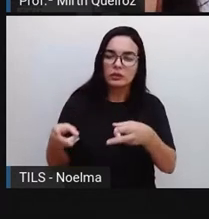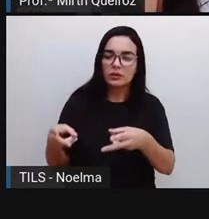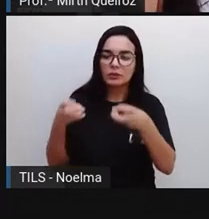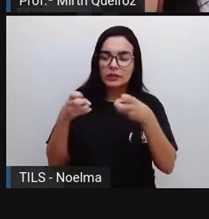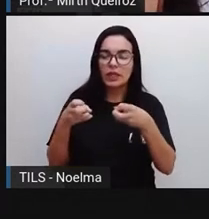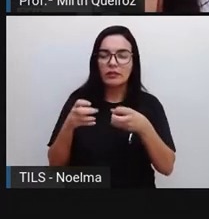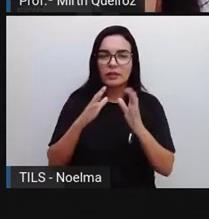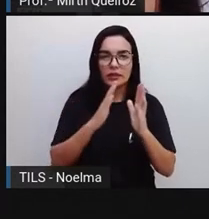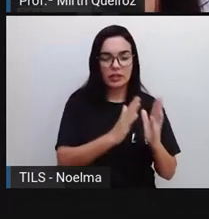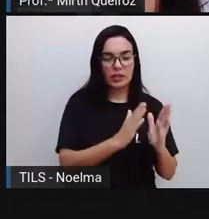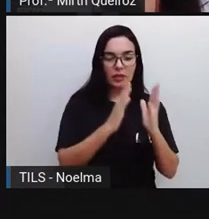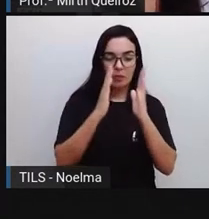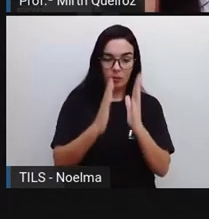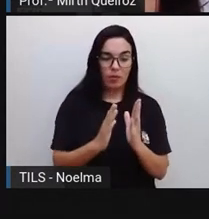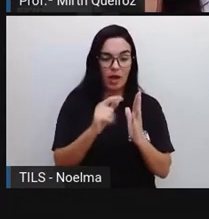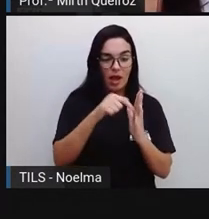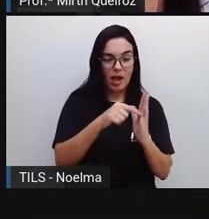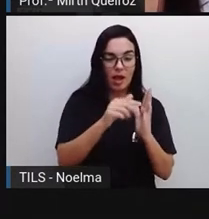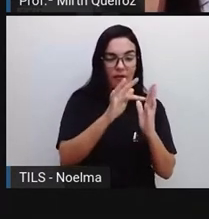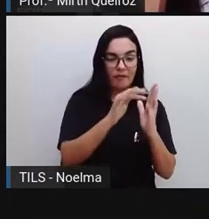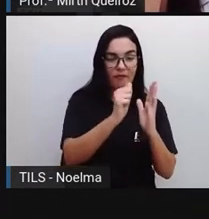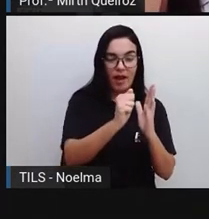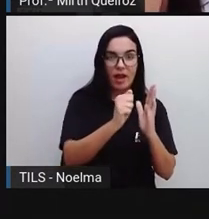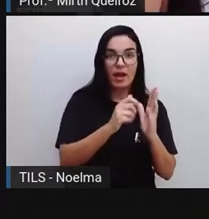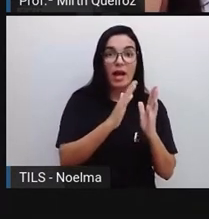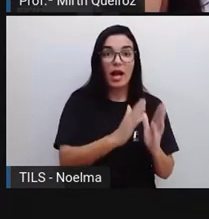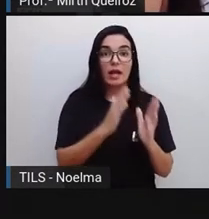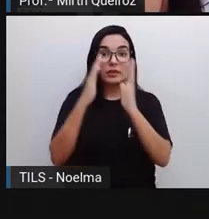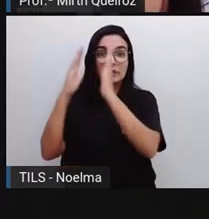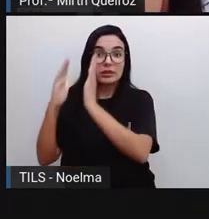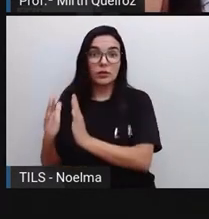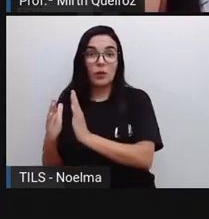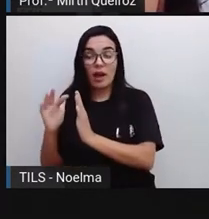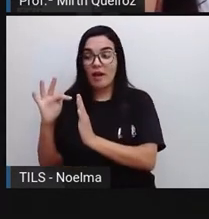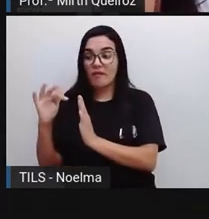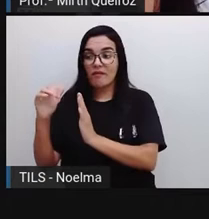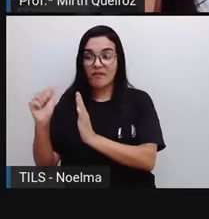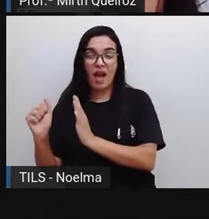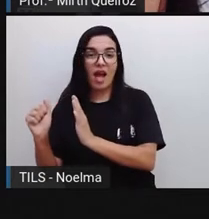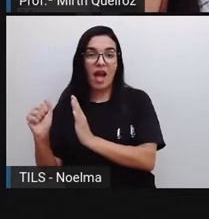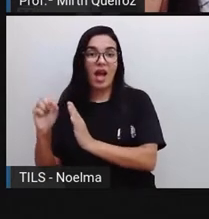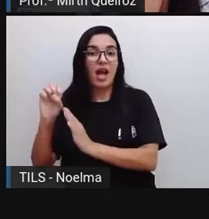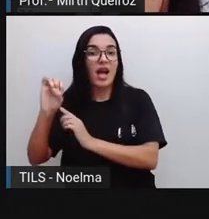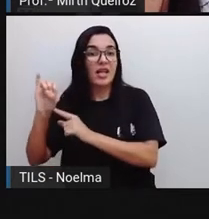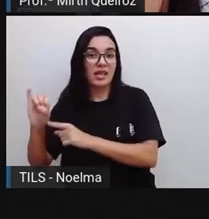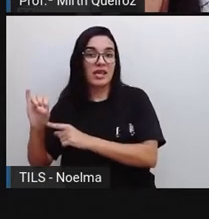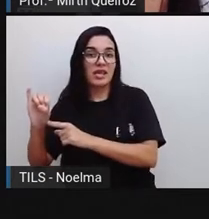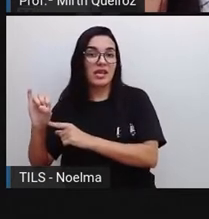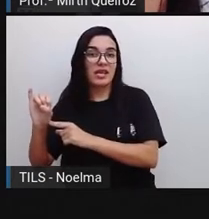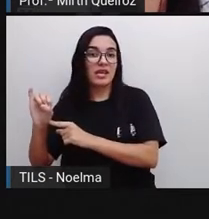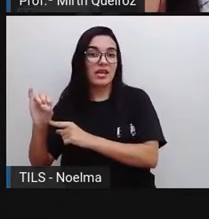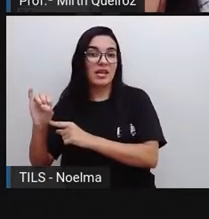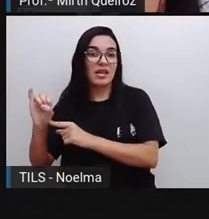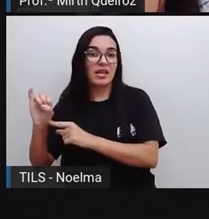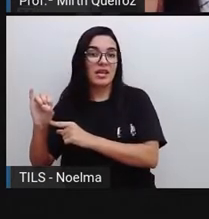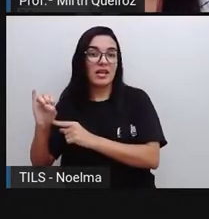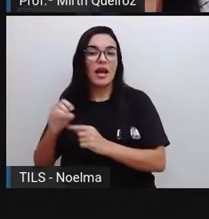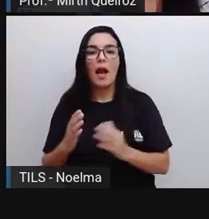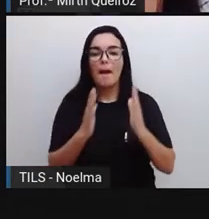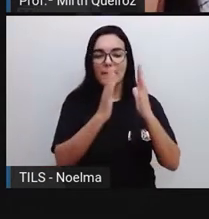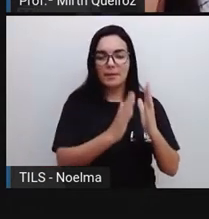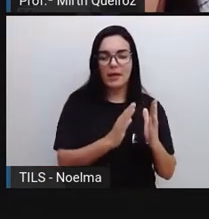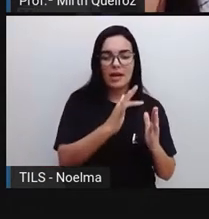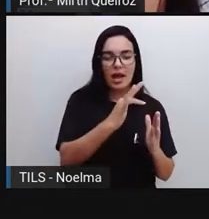segunda coluna já vem com o I, né? É Fá, Isca. Aqui na primeira é o F, A,